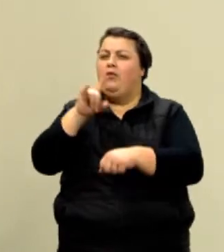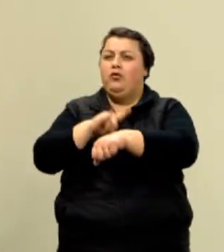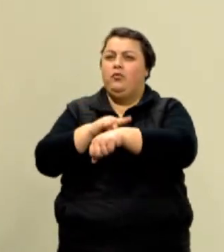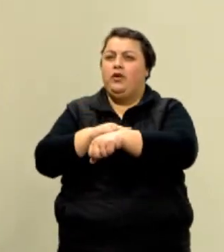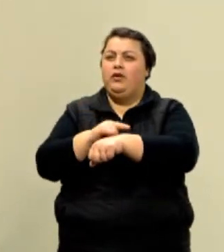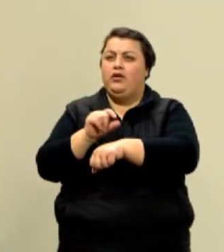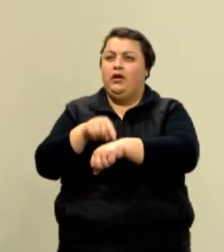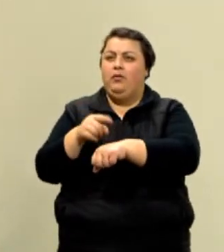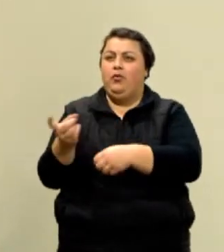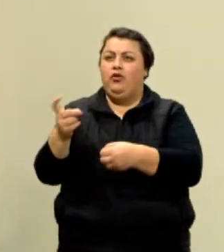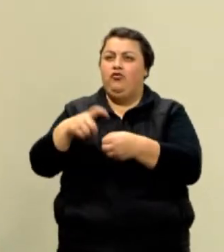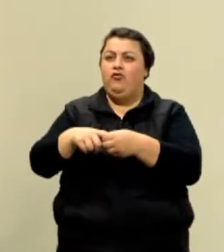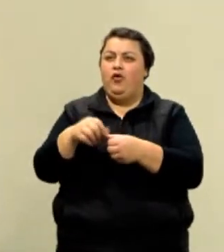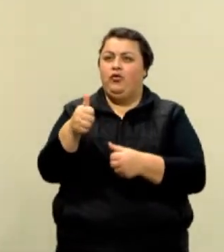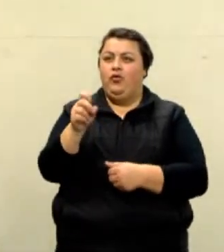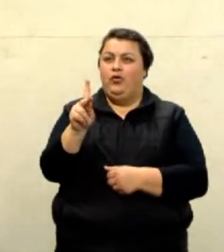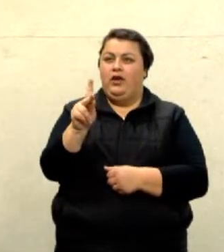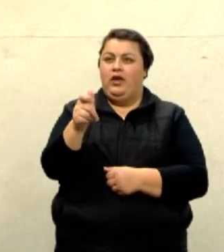Fechou?